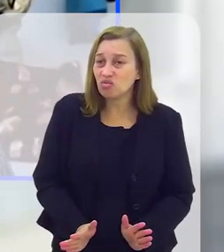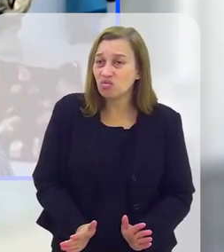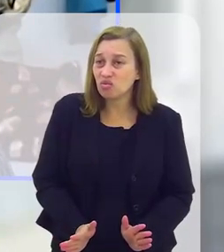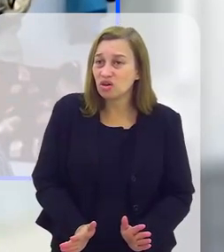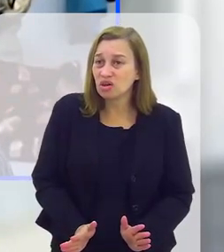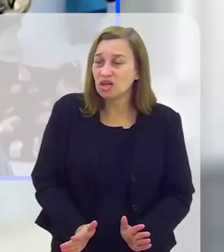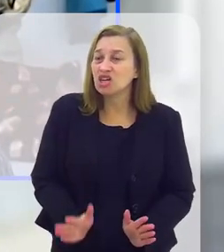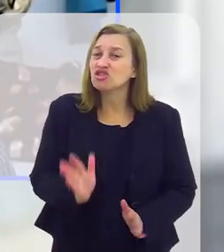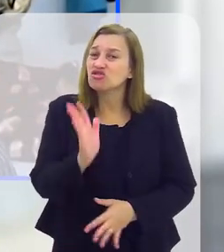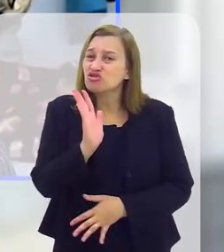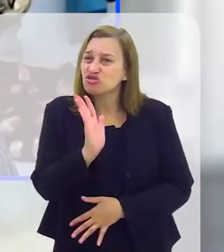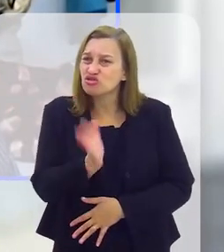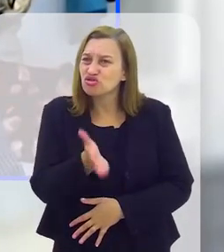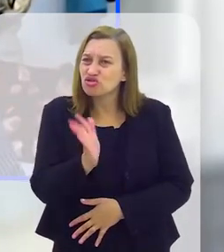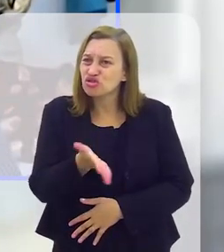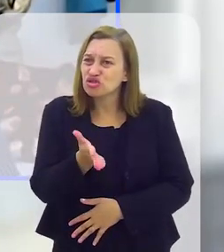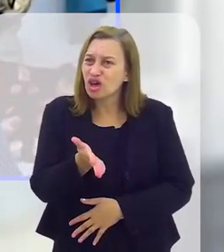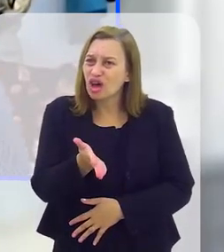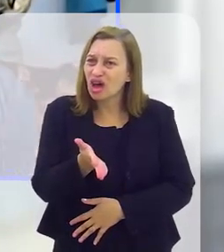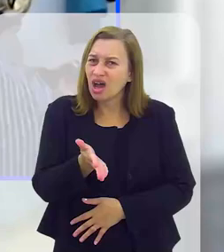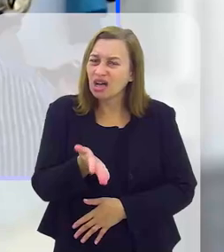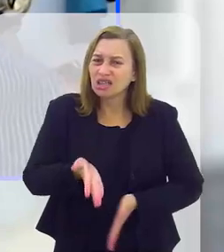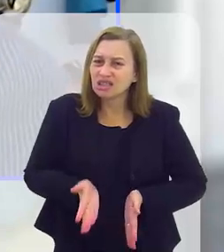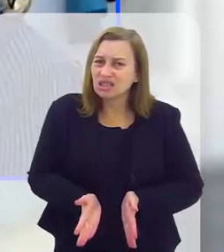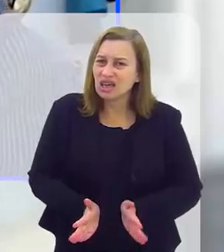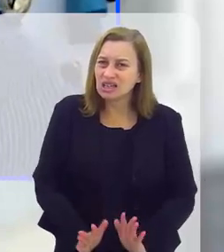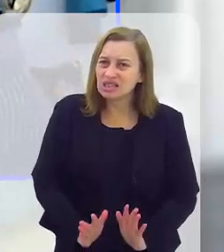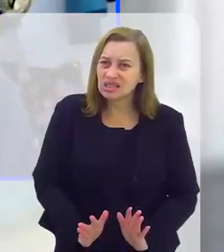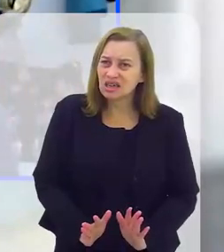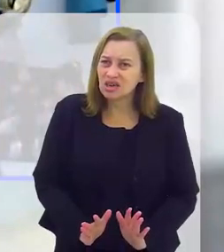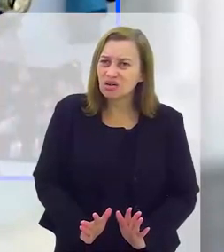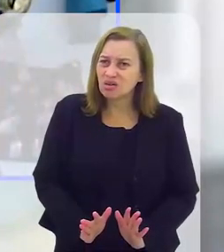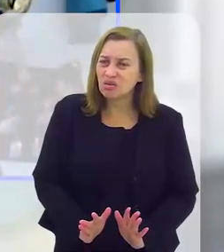nasceu assim, nasceu já, já foi